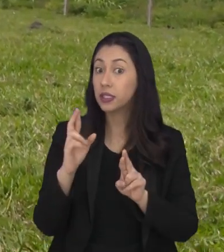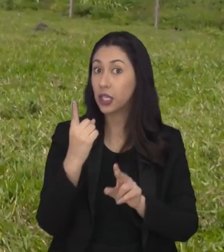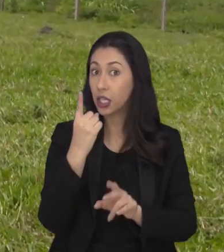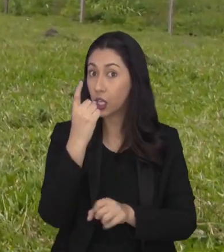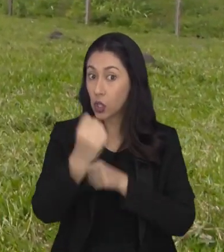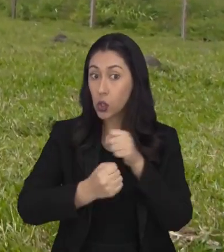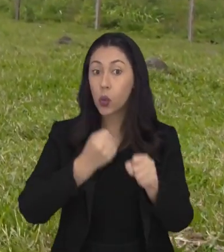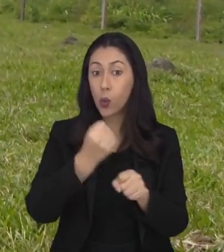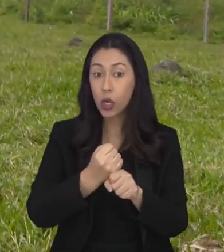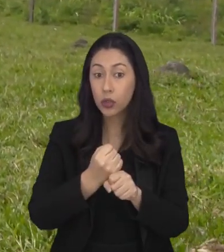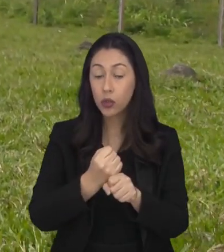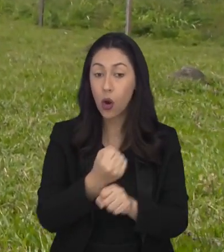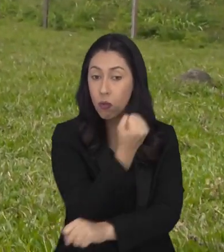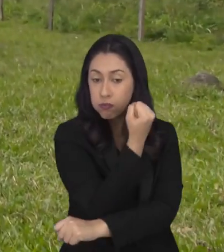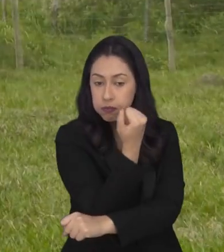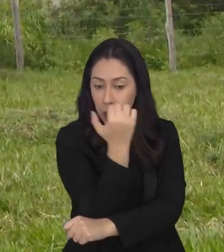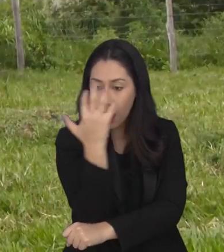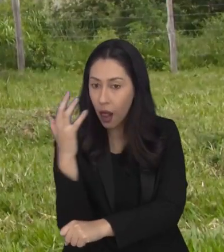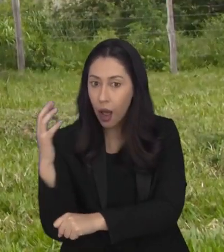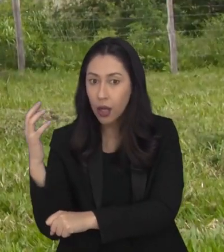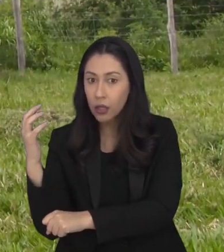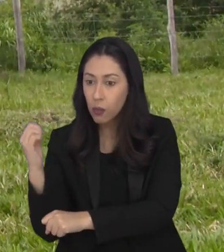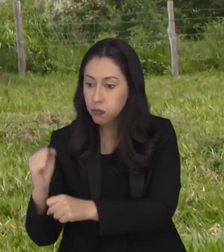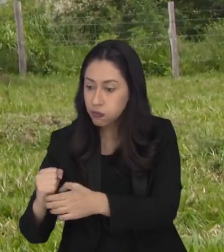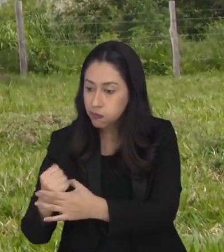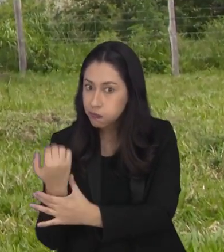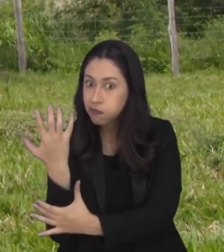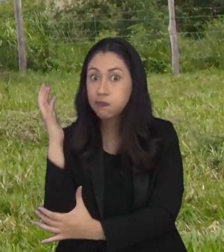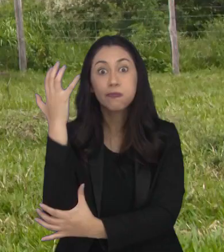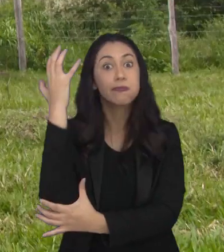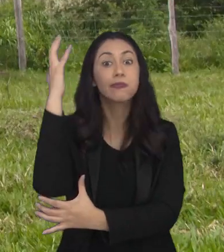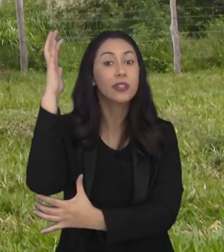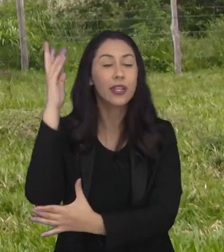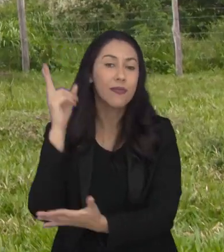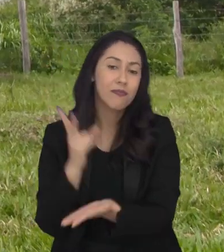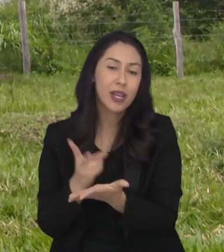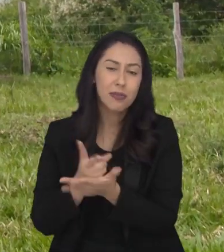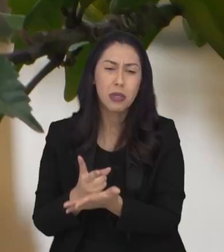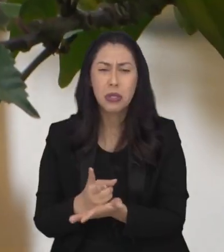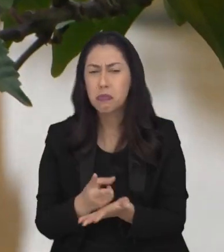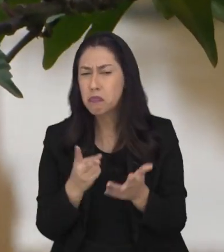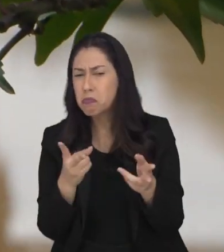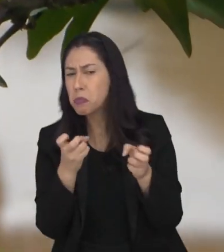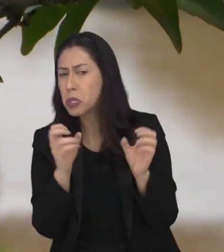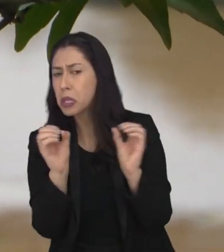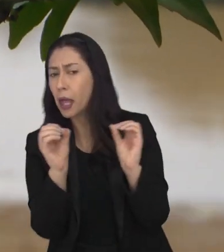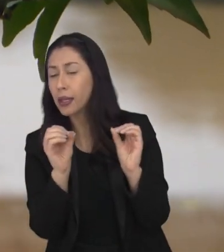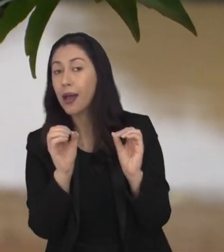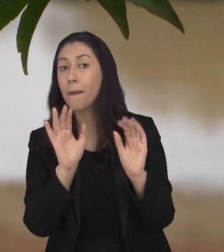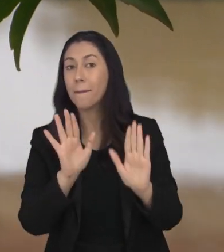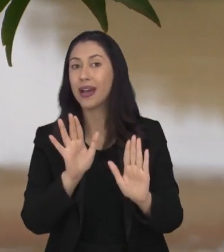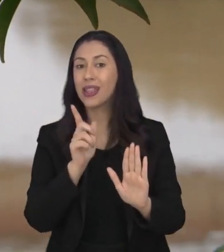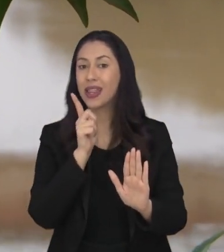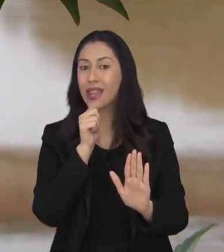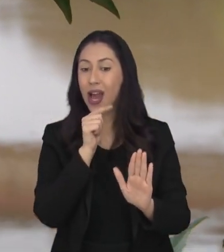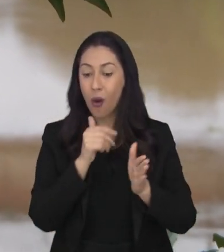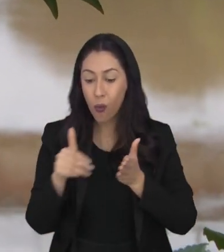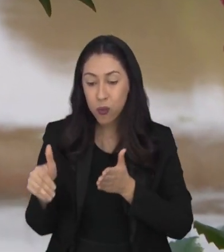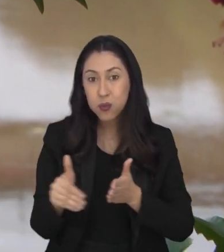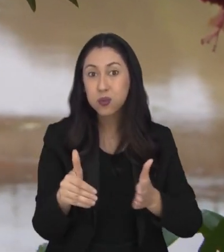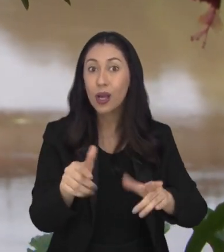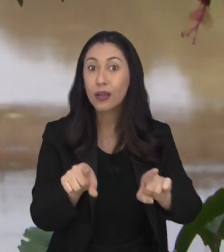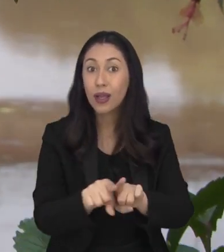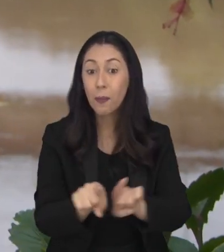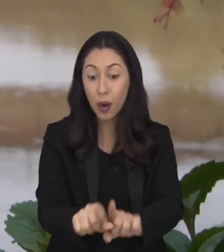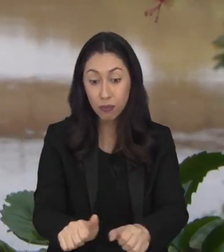Em um ano é esperado que a vegetação ainda pequena esteja tão grande quanto esse maricá. Mesmo invisível daqui, o Rio Paraíba